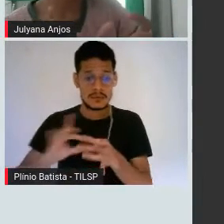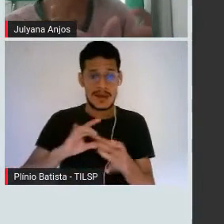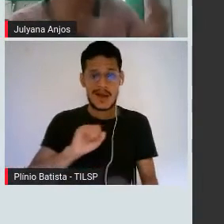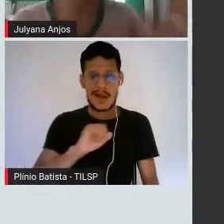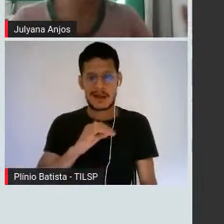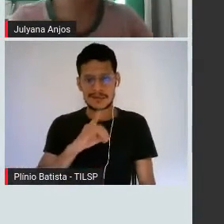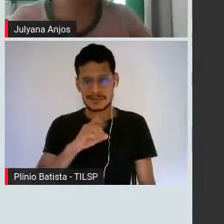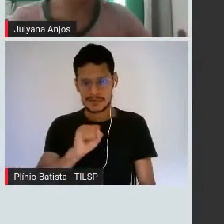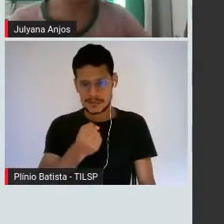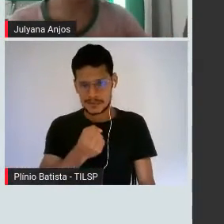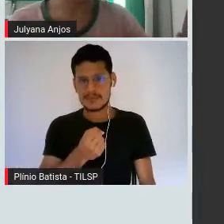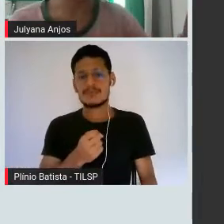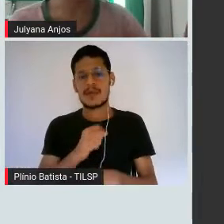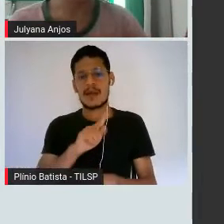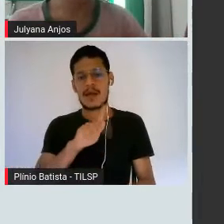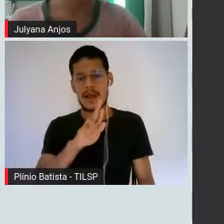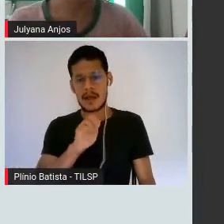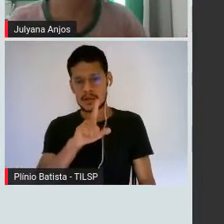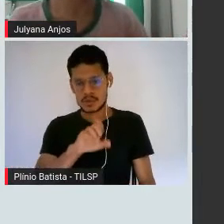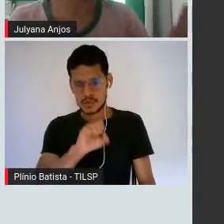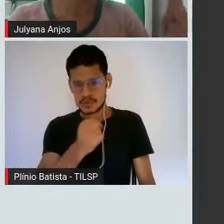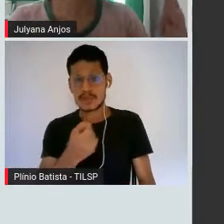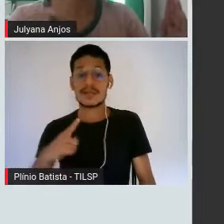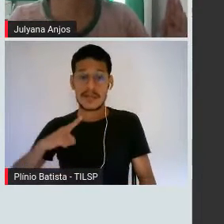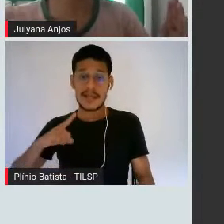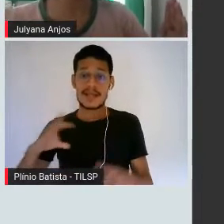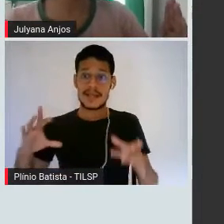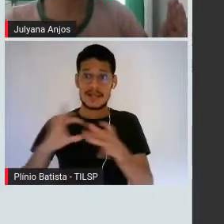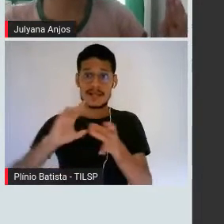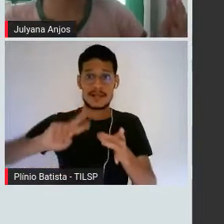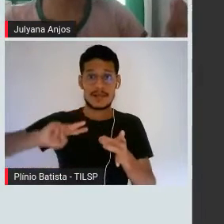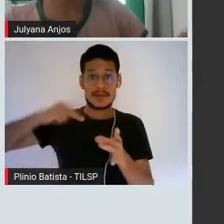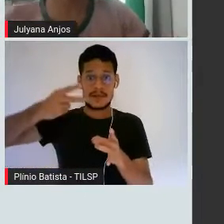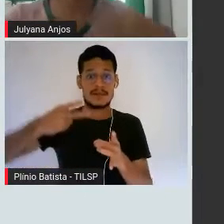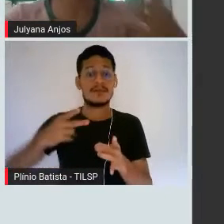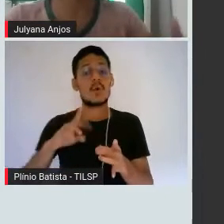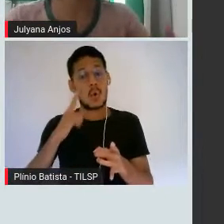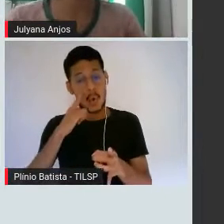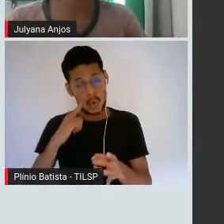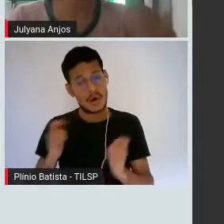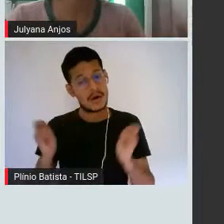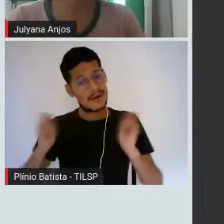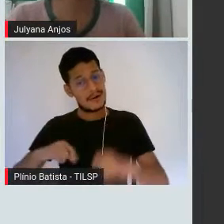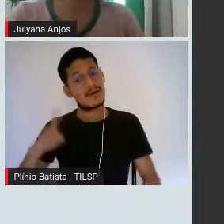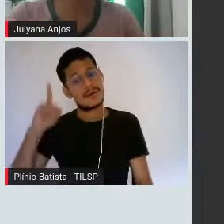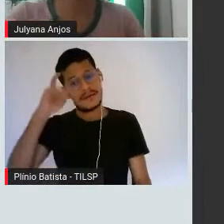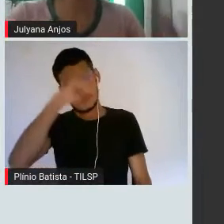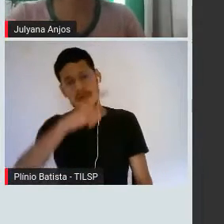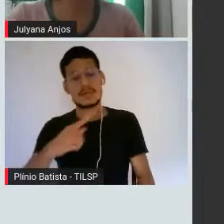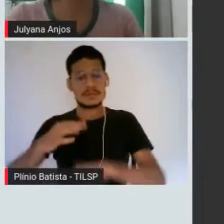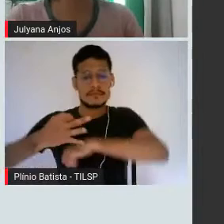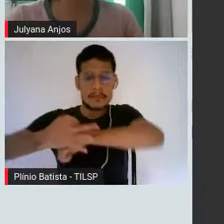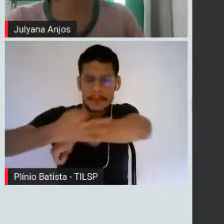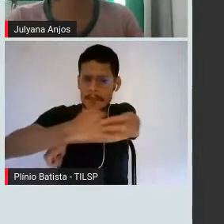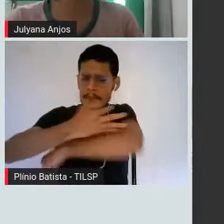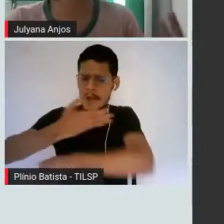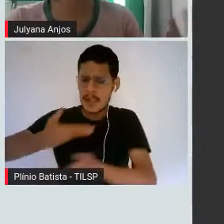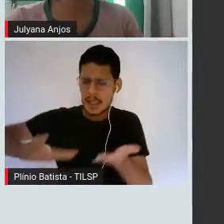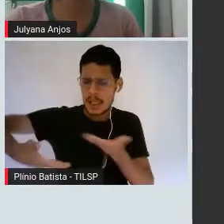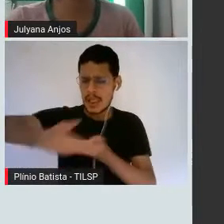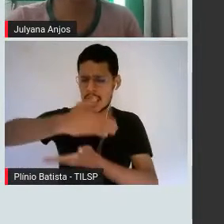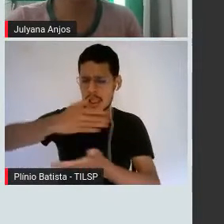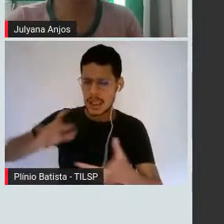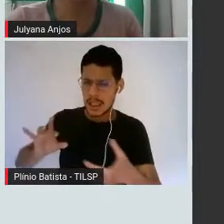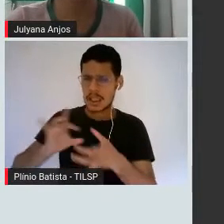ligação na cadeia de hidrocarboneto, a gente vai ter uma dificuldade para que essa molécula se associe com outras e a gente forma os